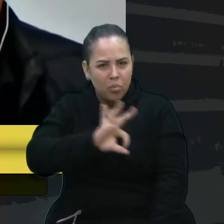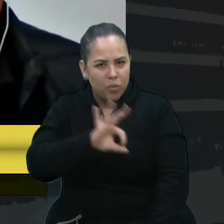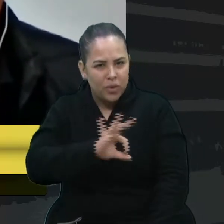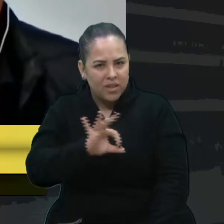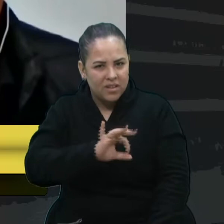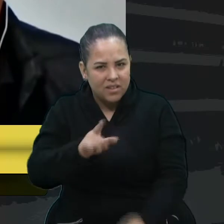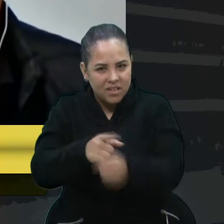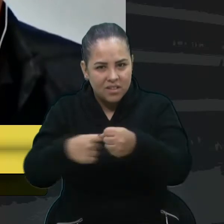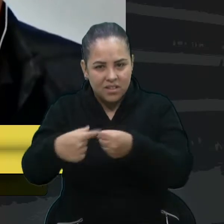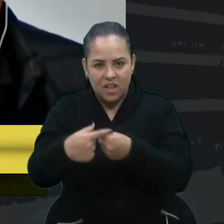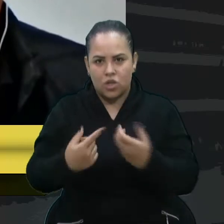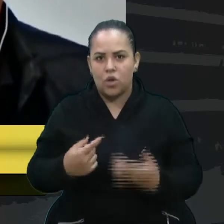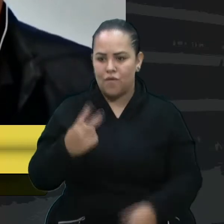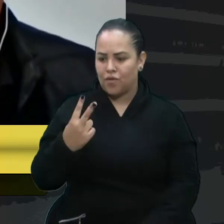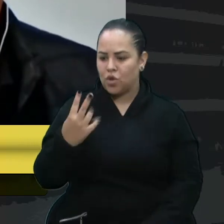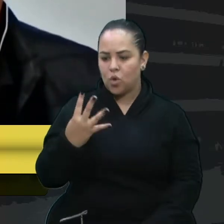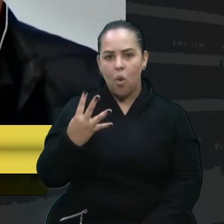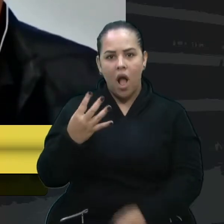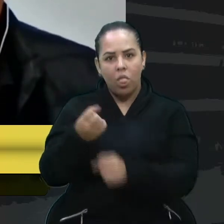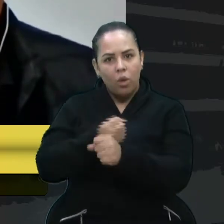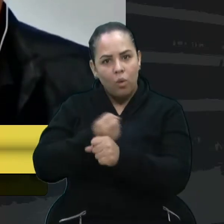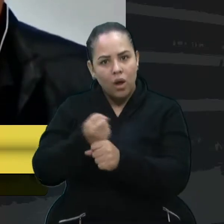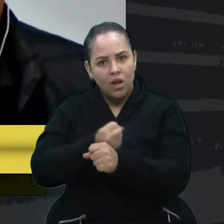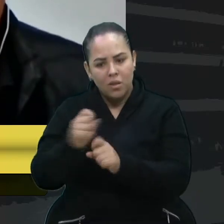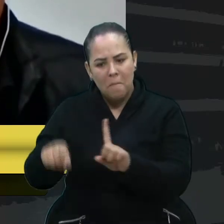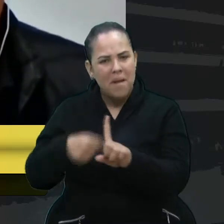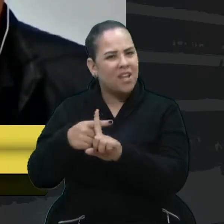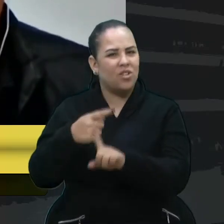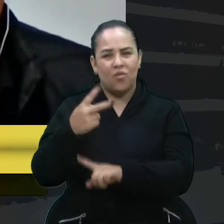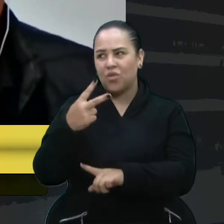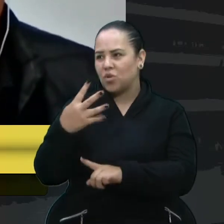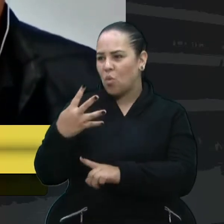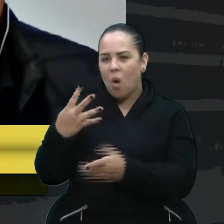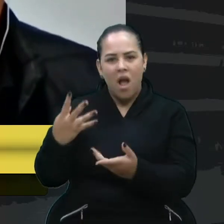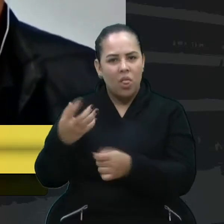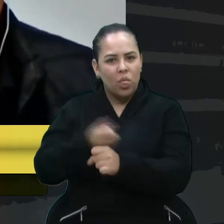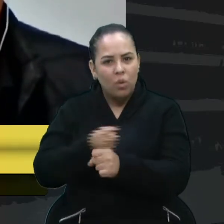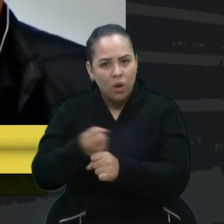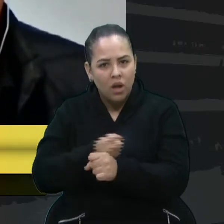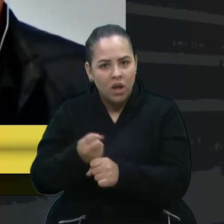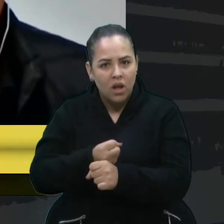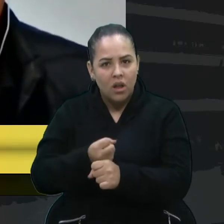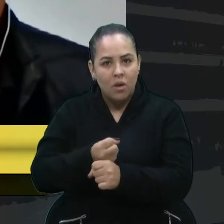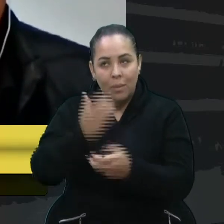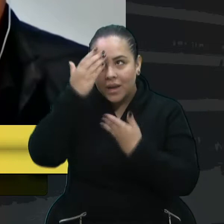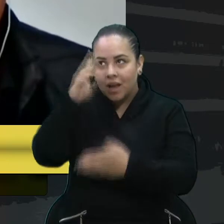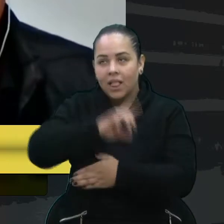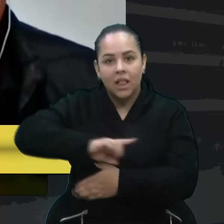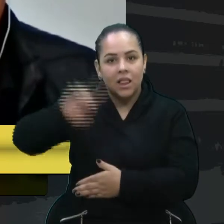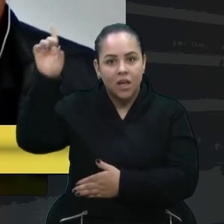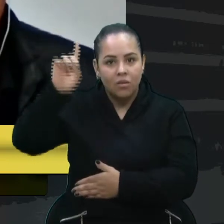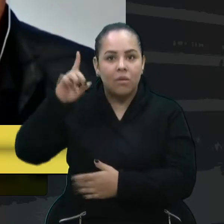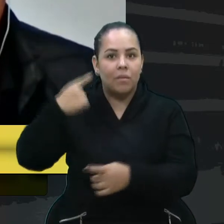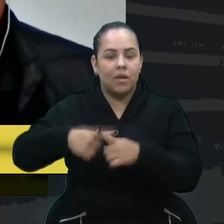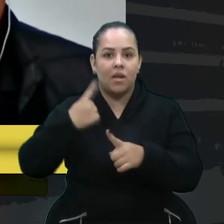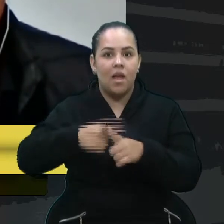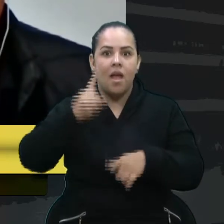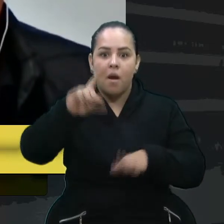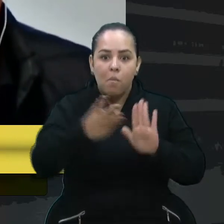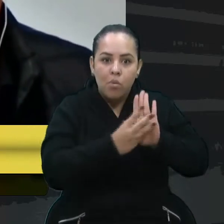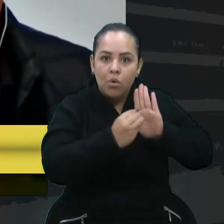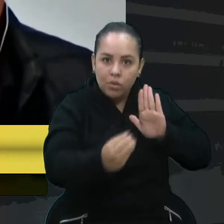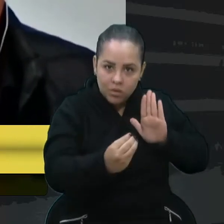24 anos, mais de 24 anos de Guarda Municipal, graças a Deus, um exemplo para a comunidade Caxienses.